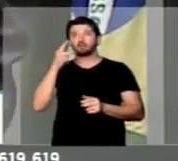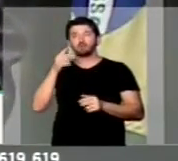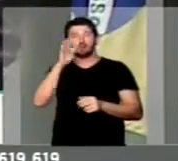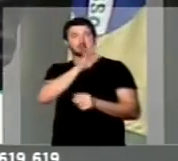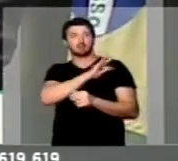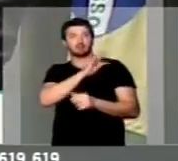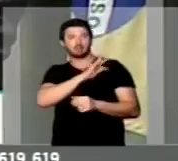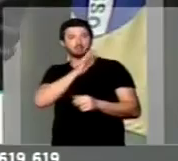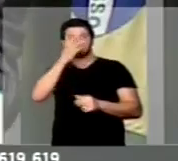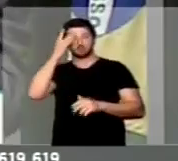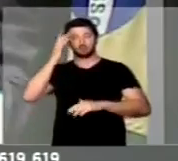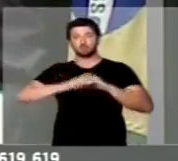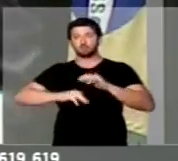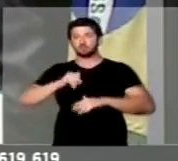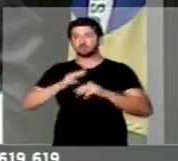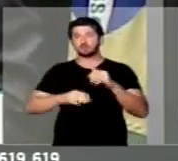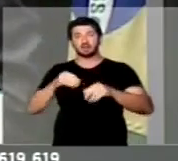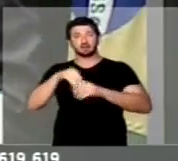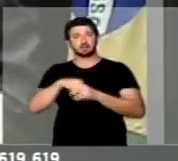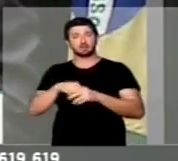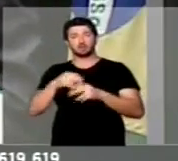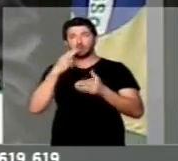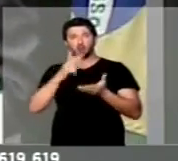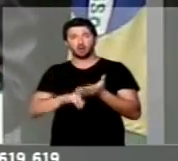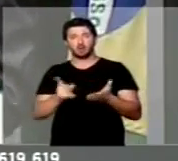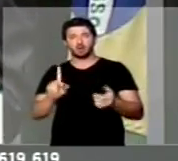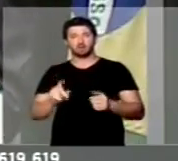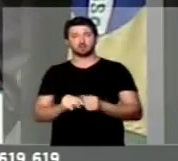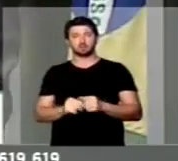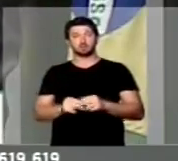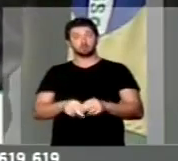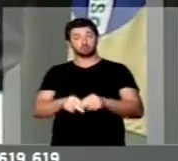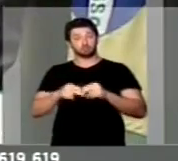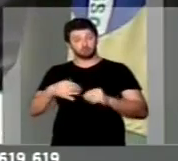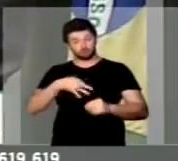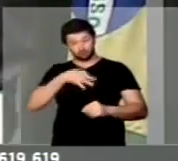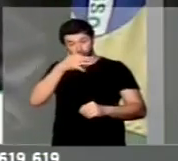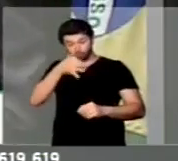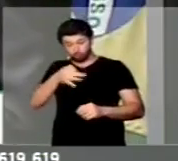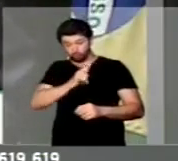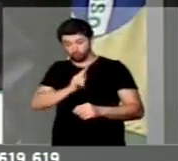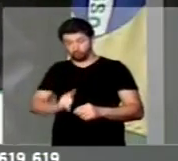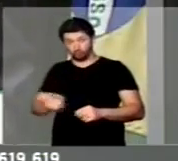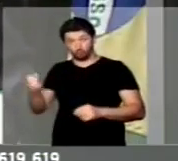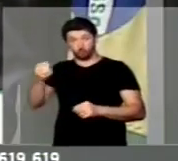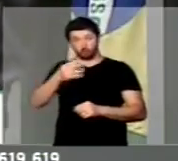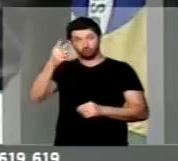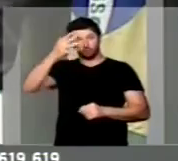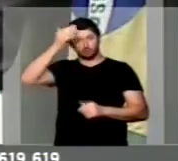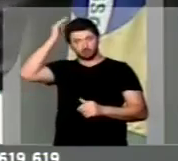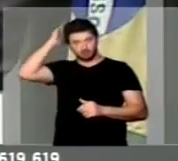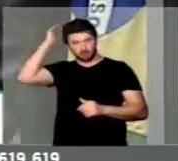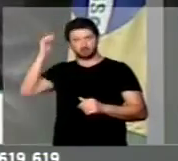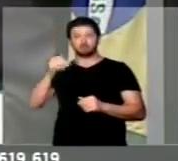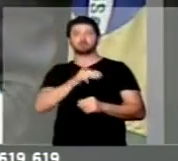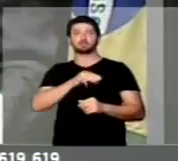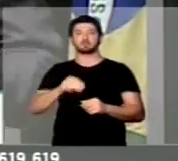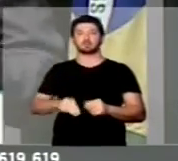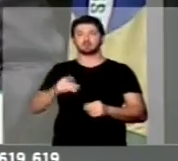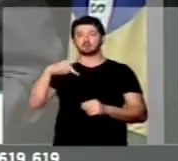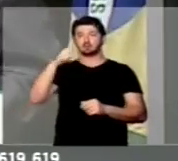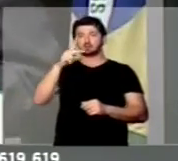técnicos, as pessoas capacitadas dos Correios. Por isso, estou sugerindo ao novo governo, Temer, ao ministro